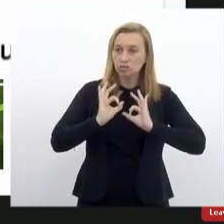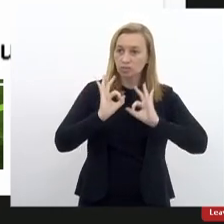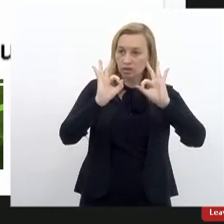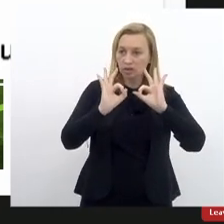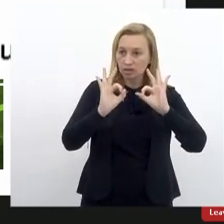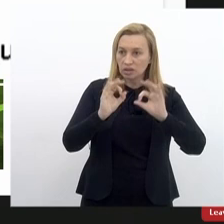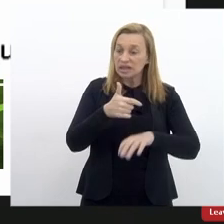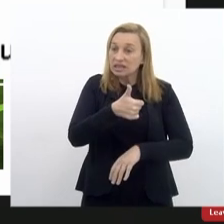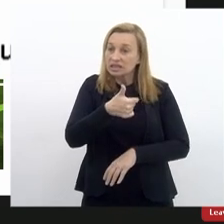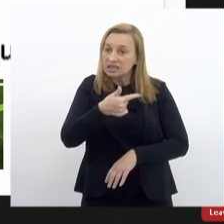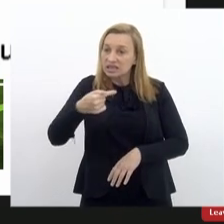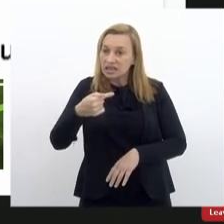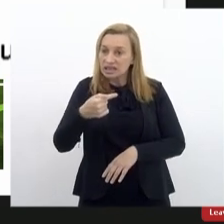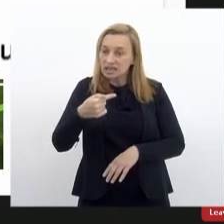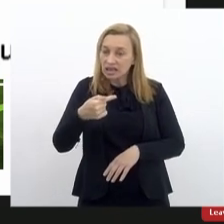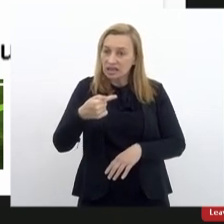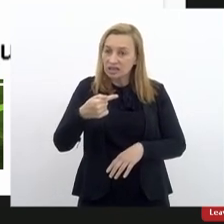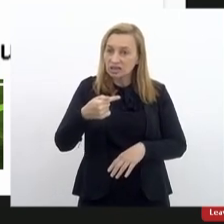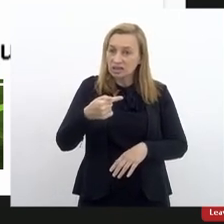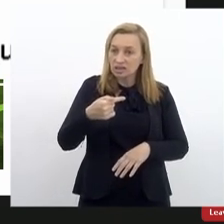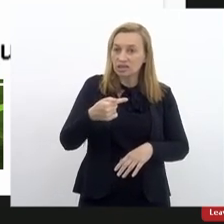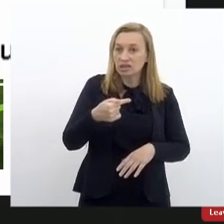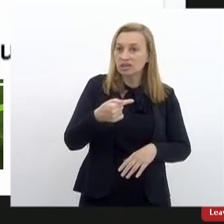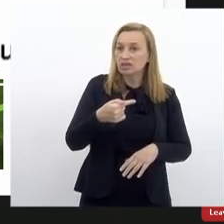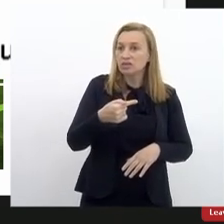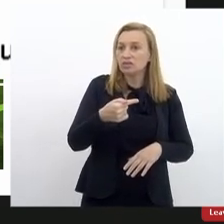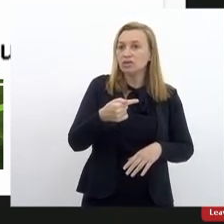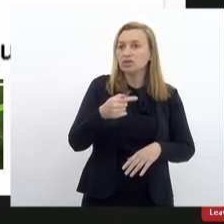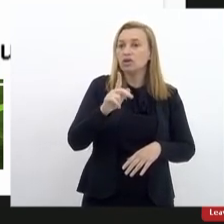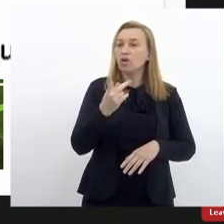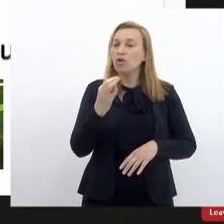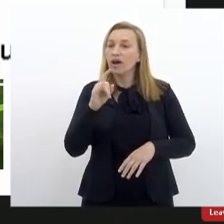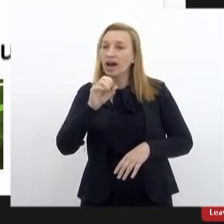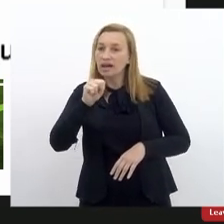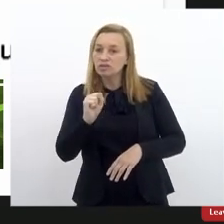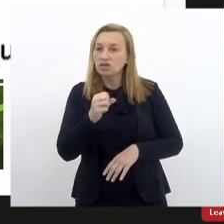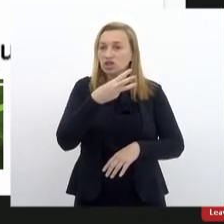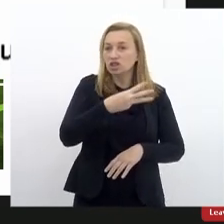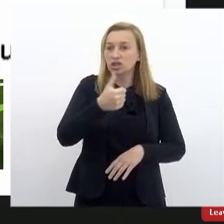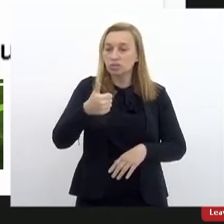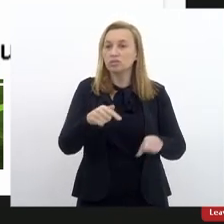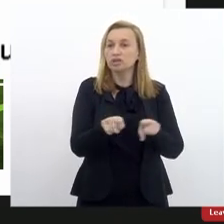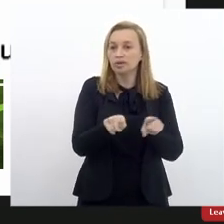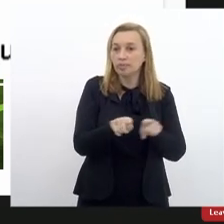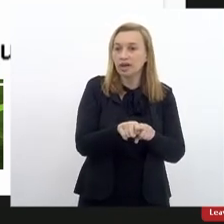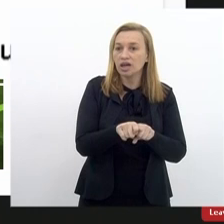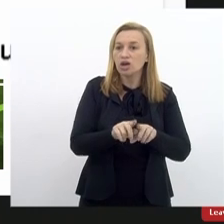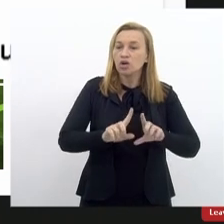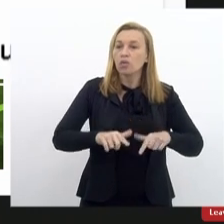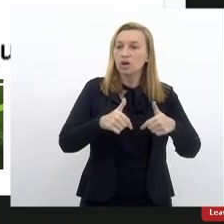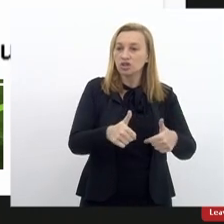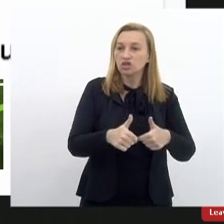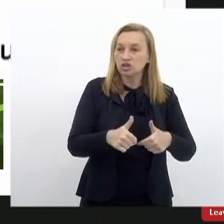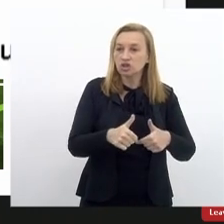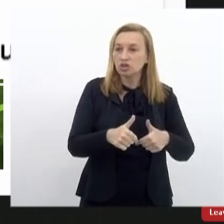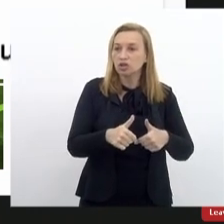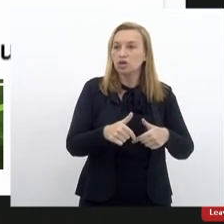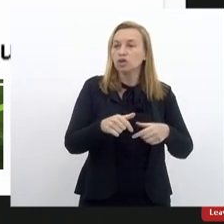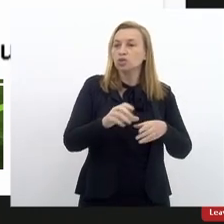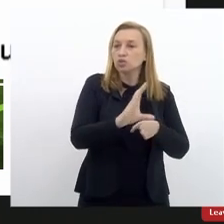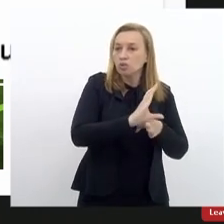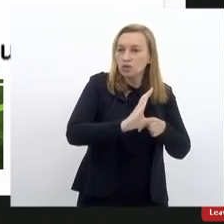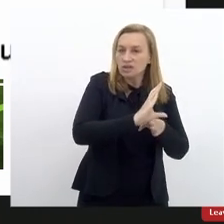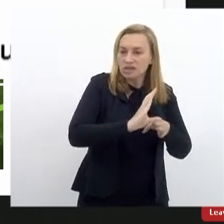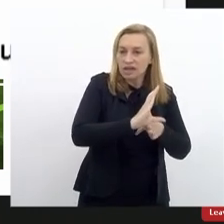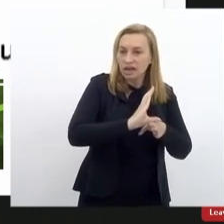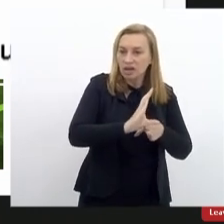7 deliberações foram homologadas, 31 pareceres também foram homologados. O funcionamento do Conselho Estado de Educação, de forma presencial, ele se